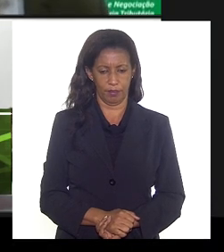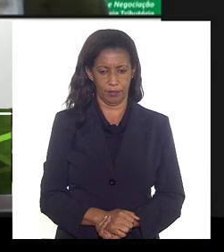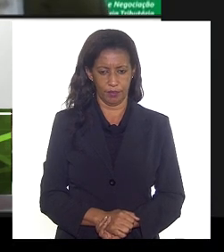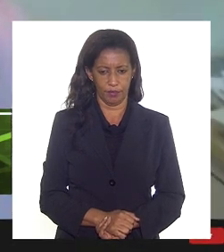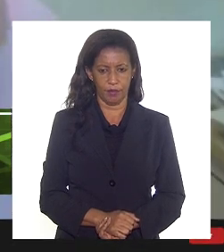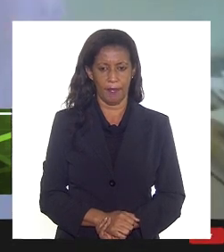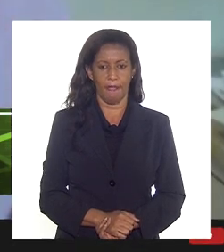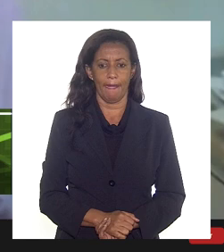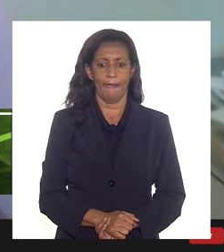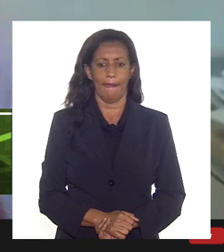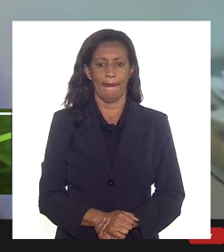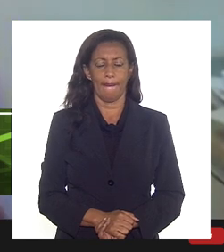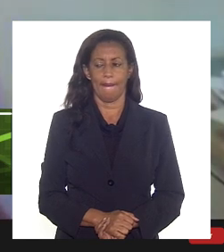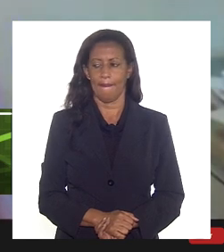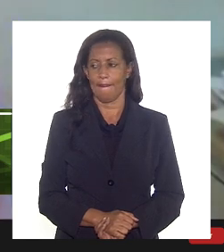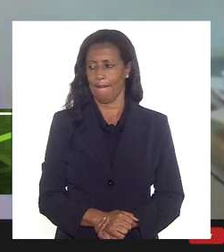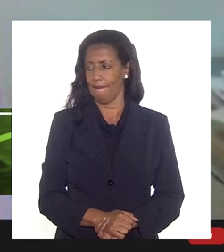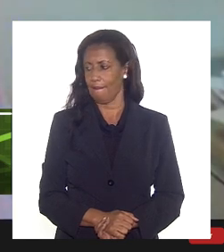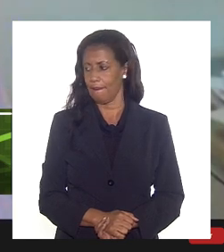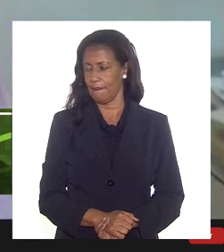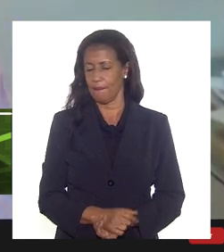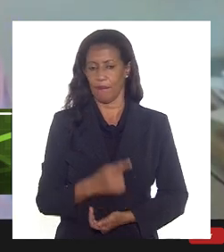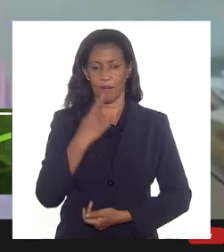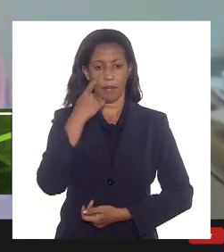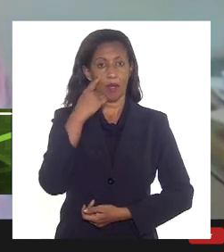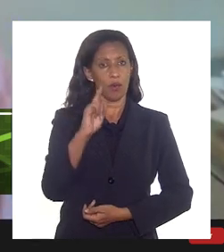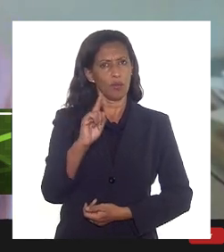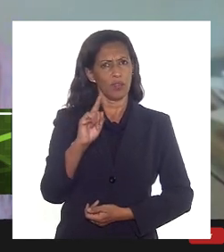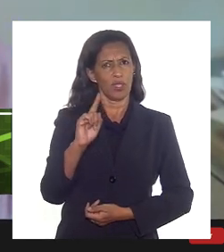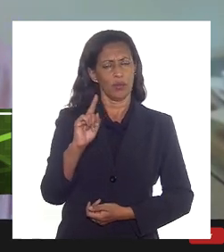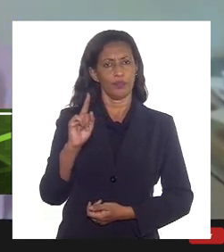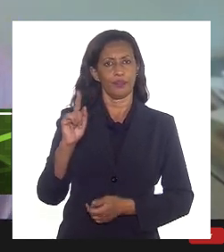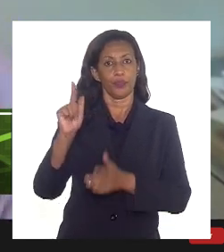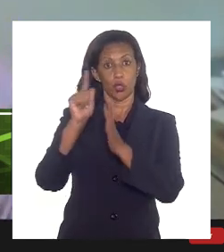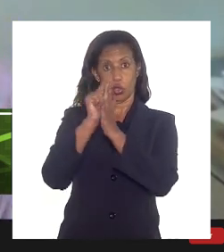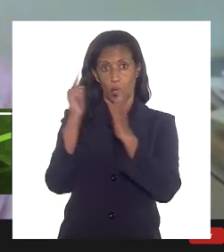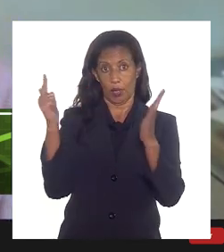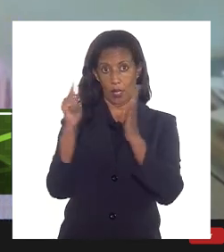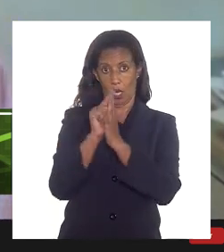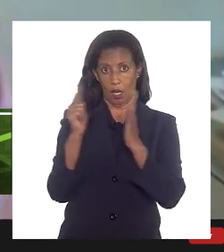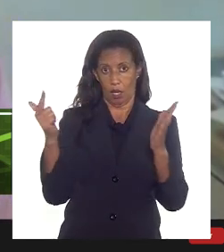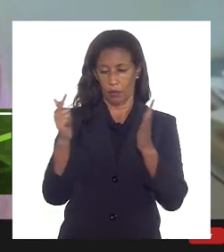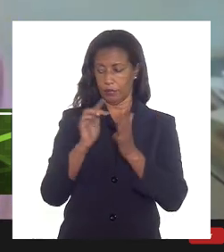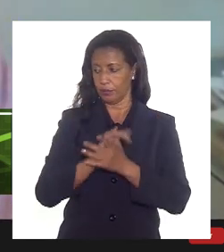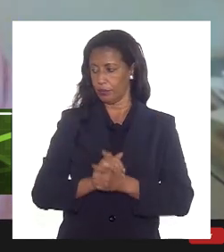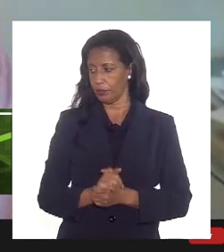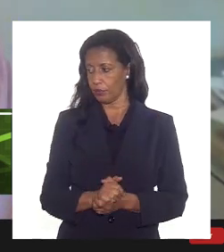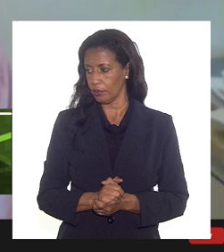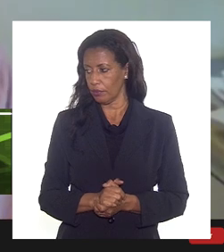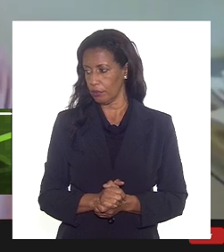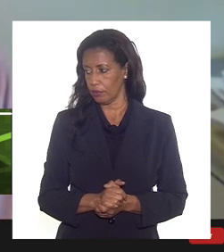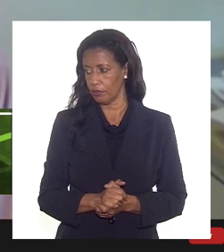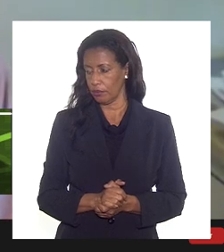li nos jornais da semana passada, doutor Tiago, que,